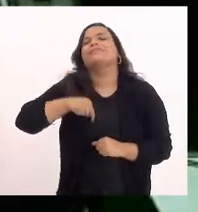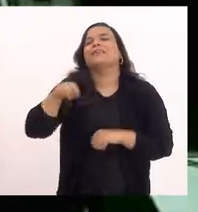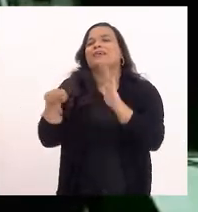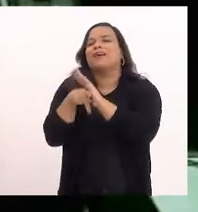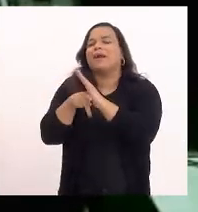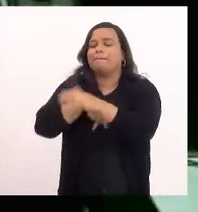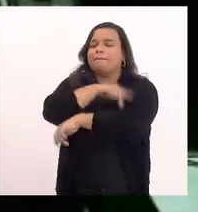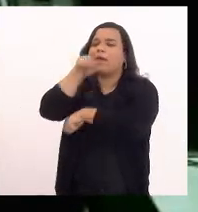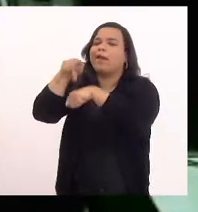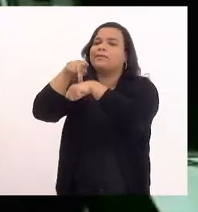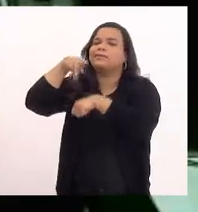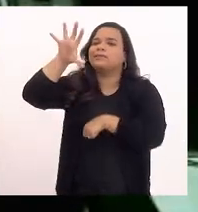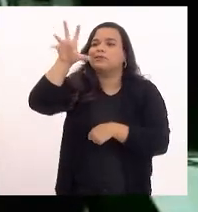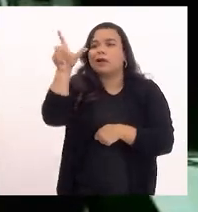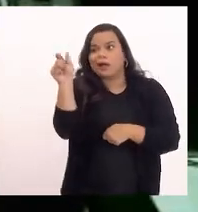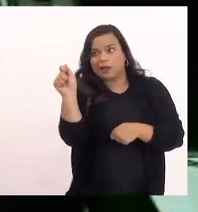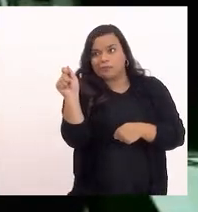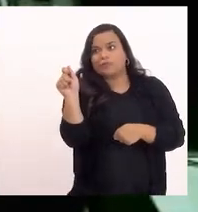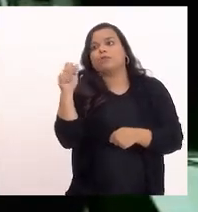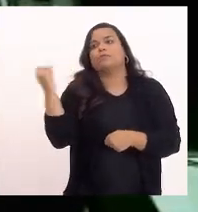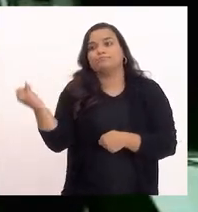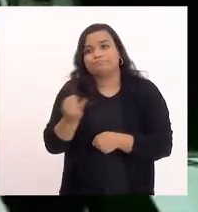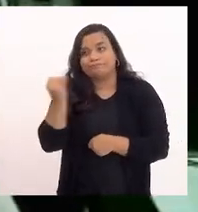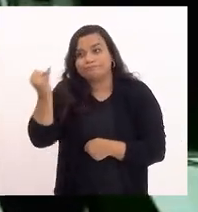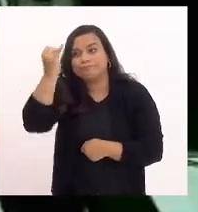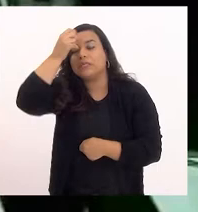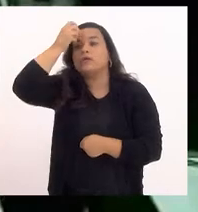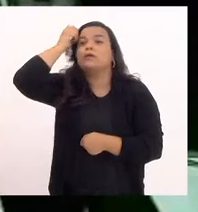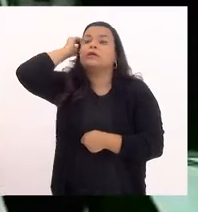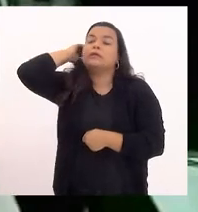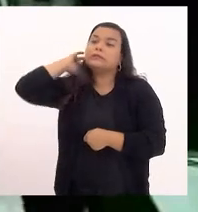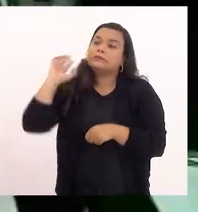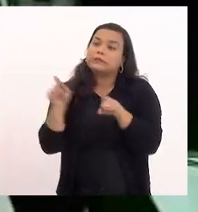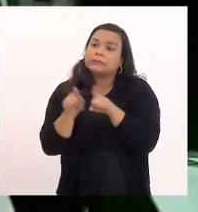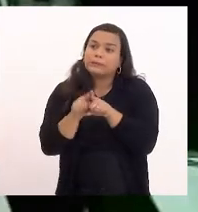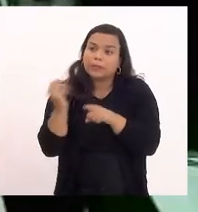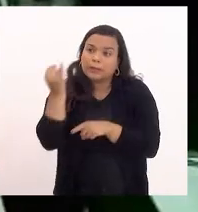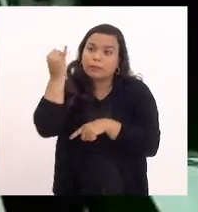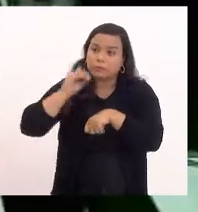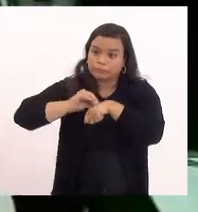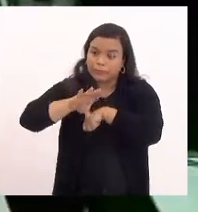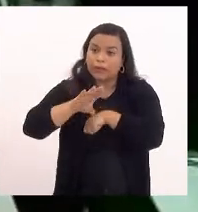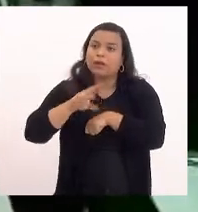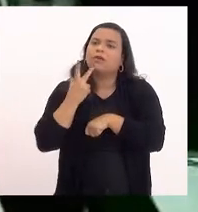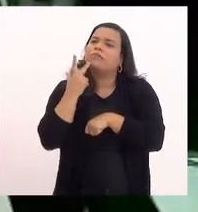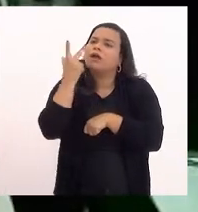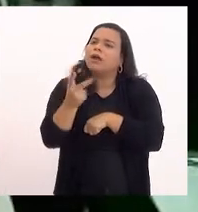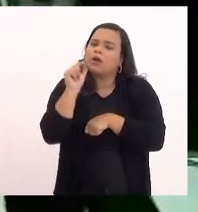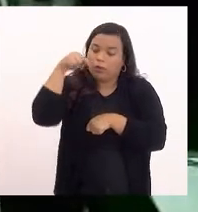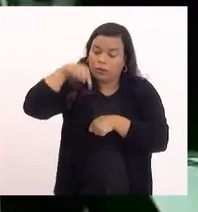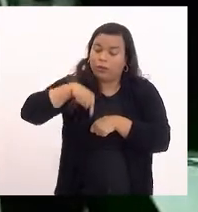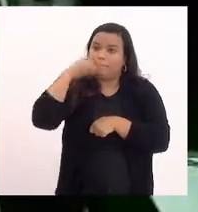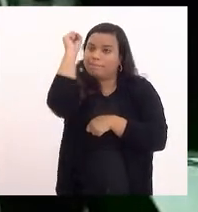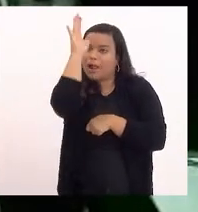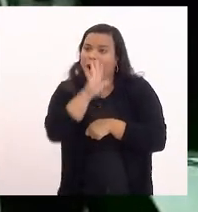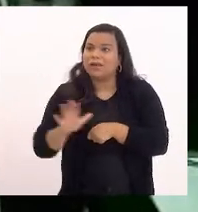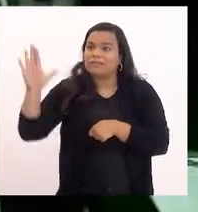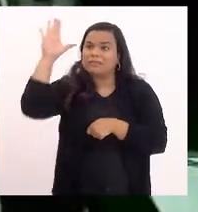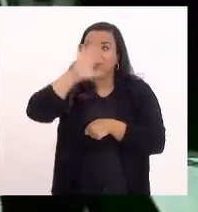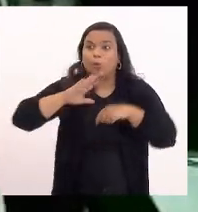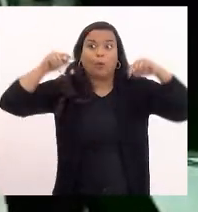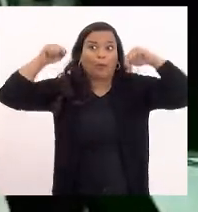da África é importante dizer que esse país o nosso país que hoje tem